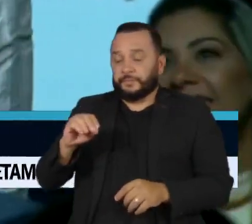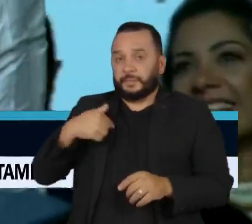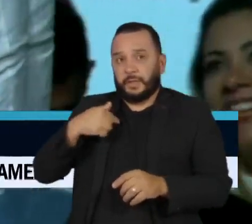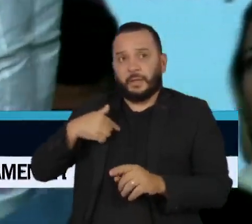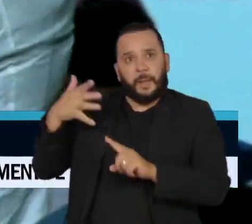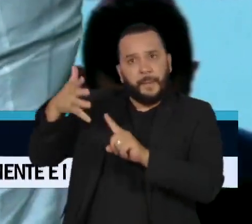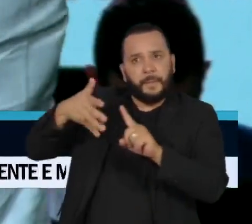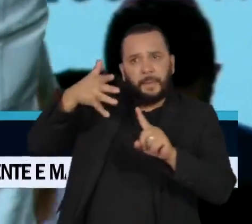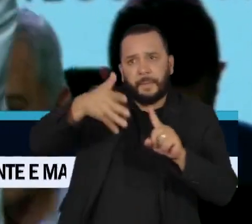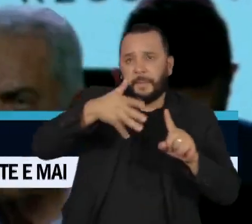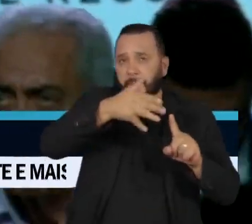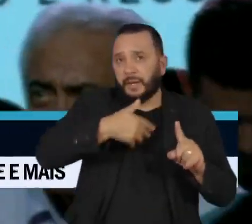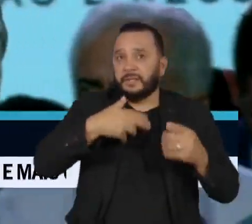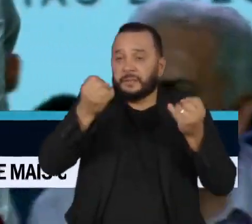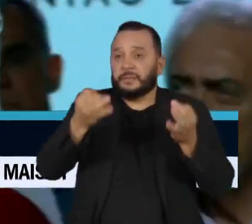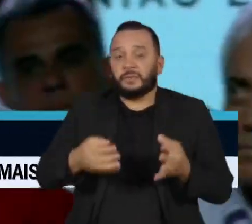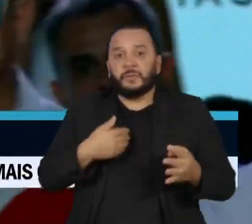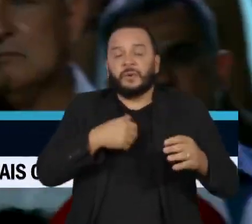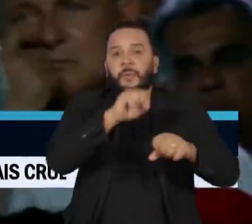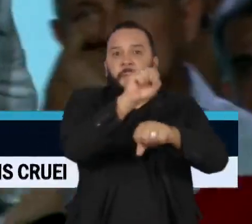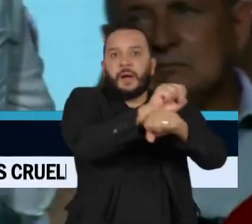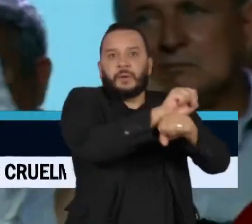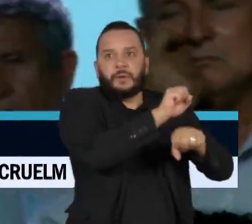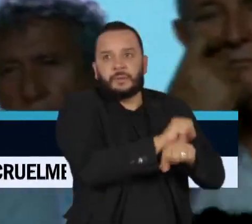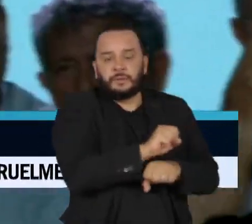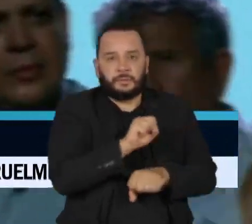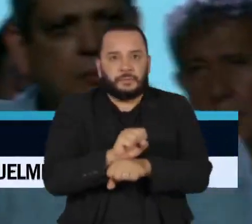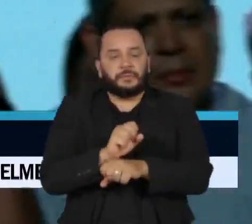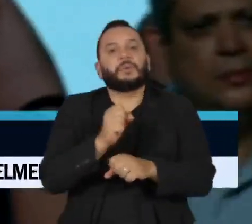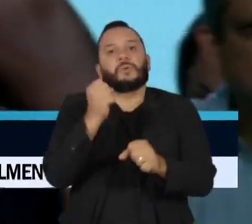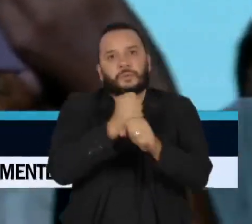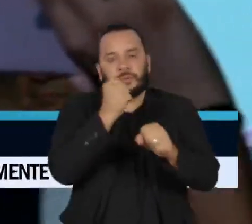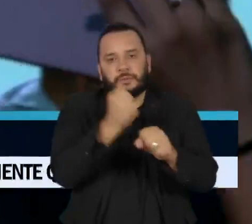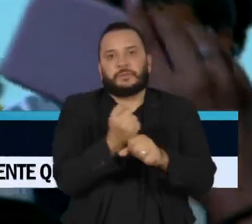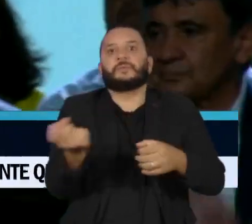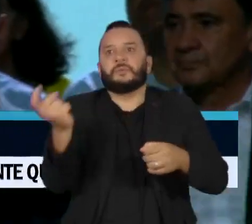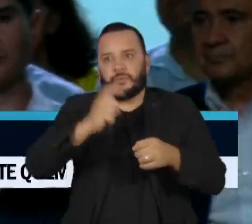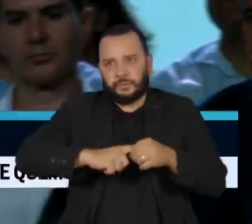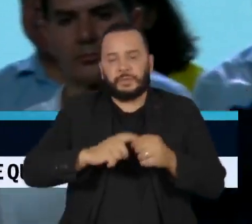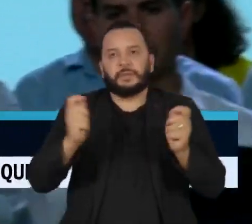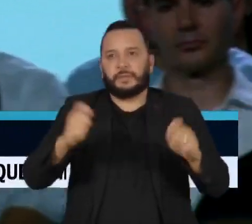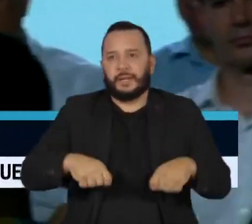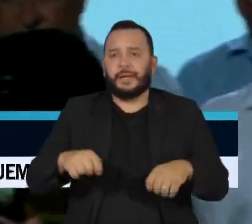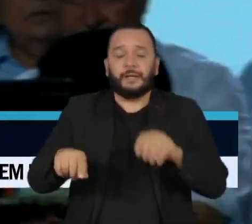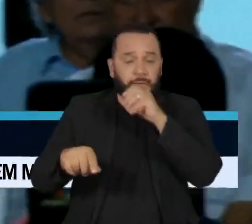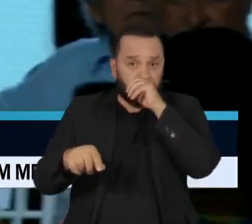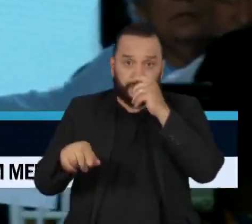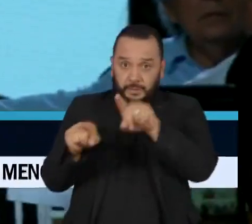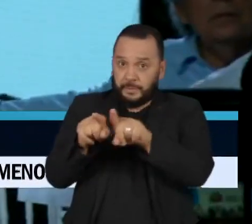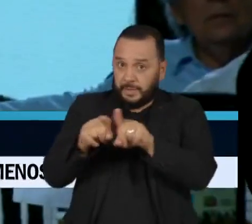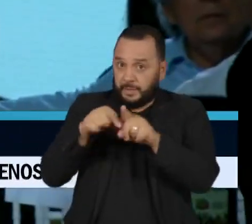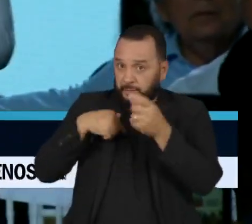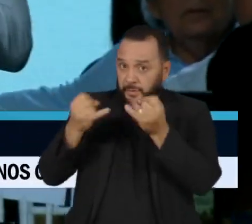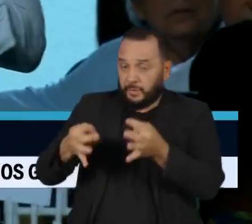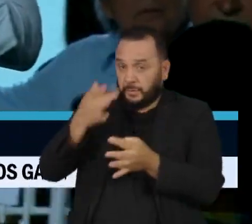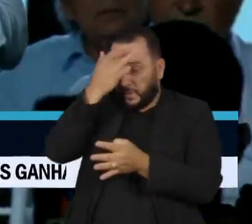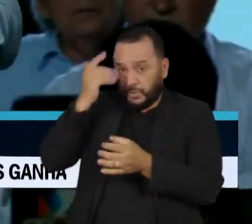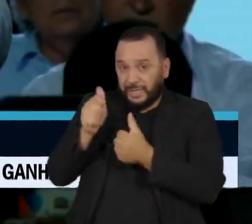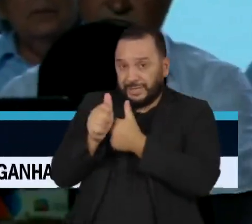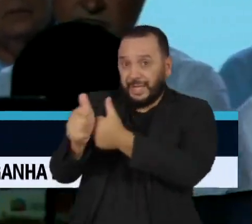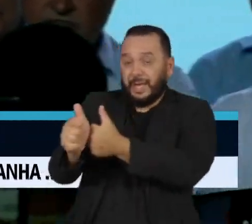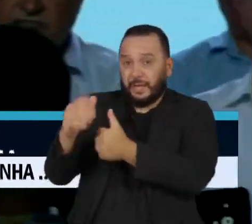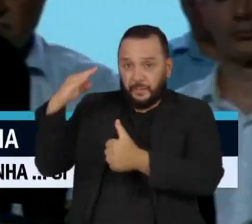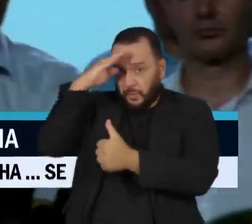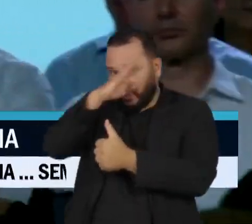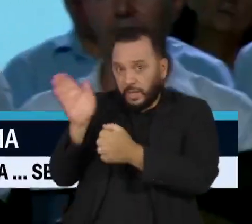prometeu retomar as obras paralisadas por todo o país e disse que ainda há bolsonaristas infiltrados em seu governo. Vocês têm que